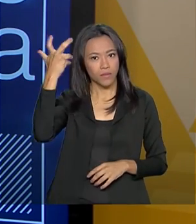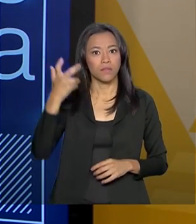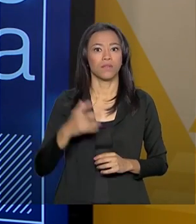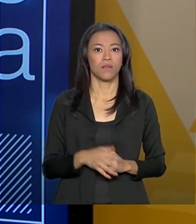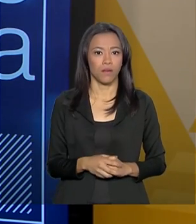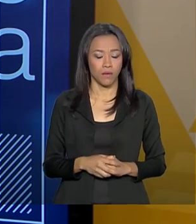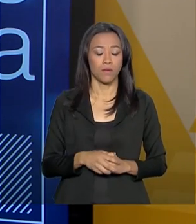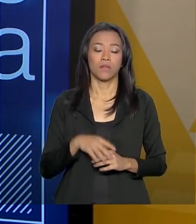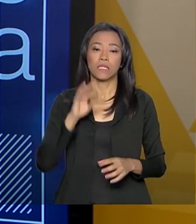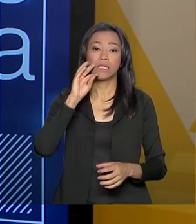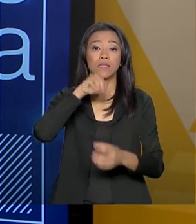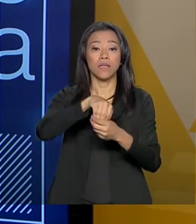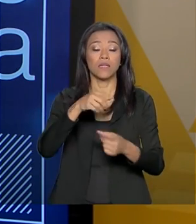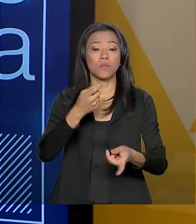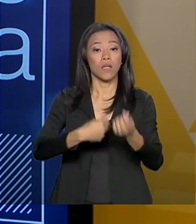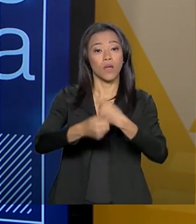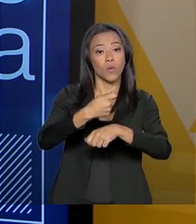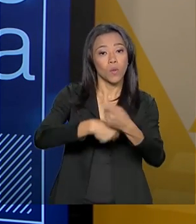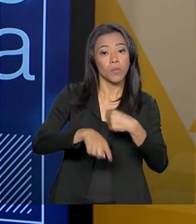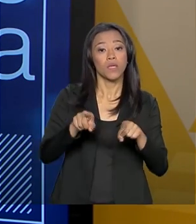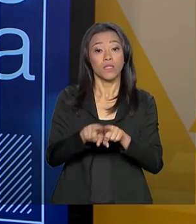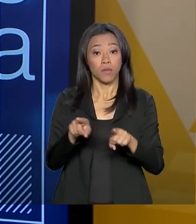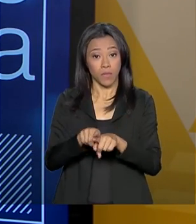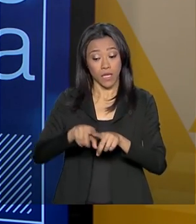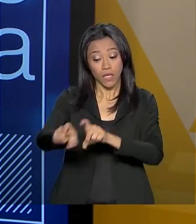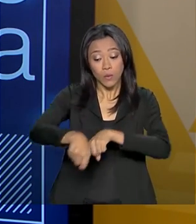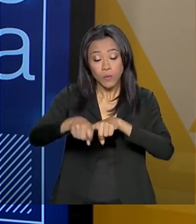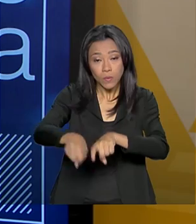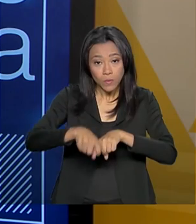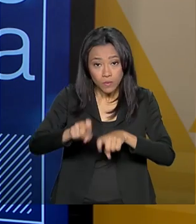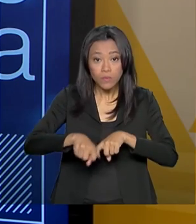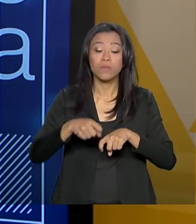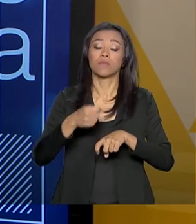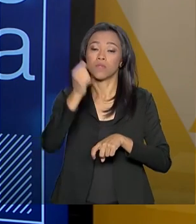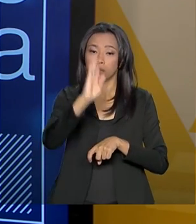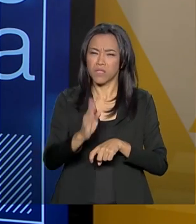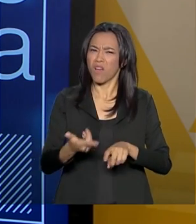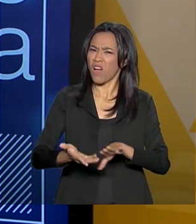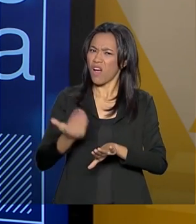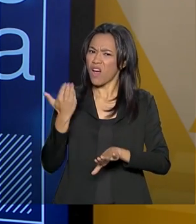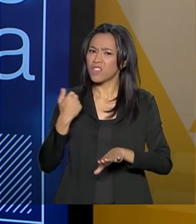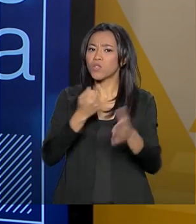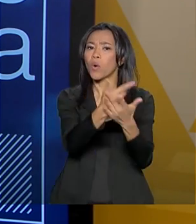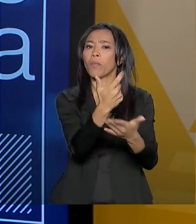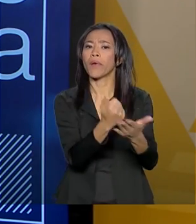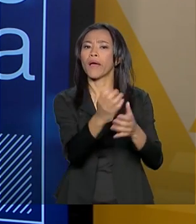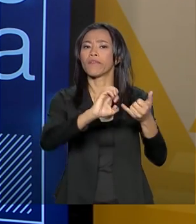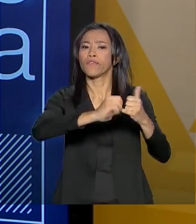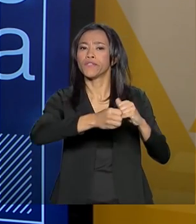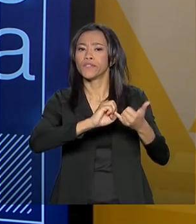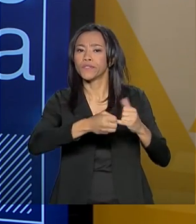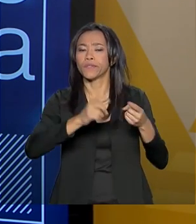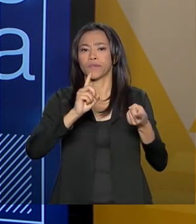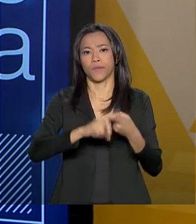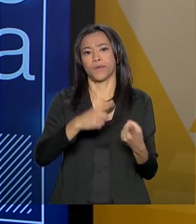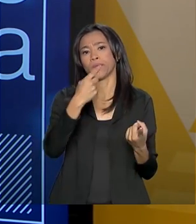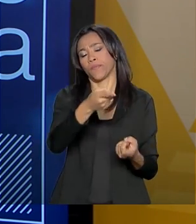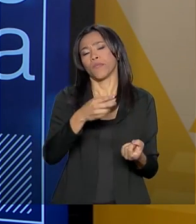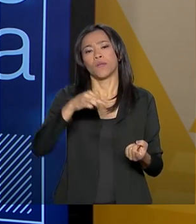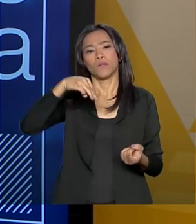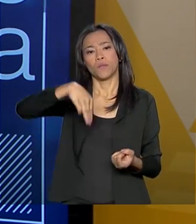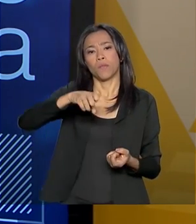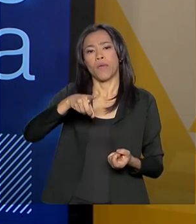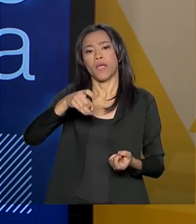economia brasileira, na agricultura brasileira. Antes nós importávamos feijão do México e do Chile, importávamos